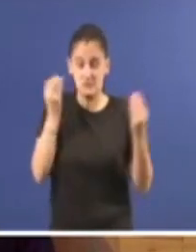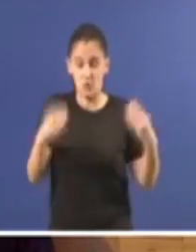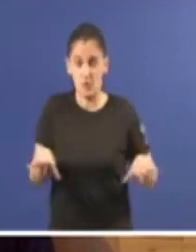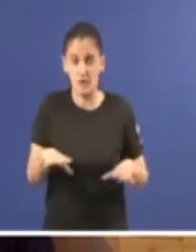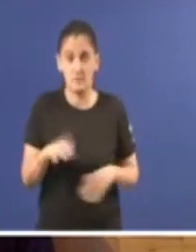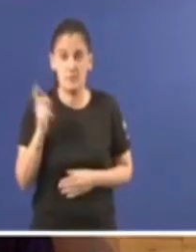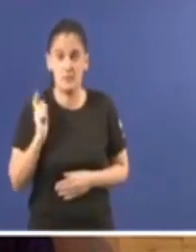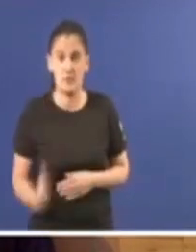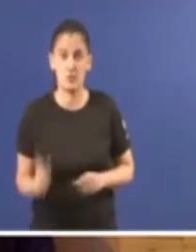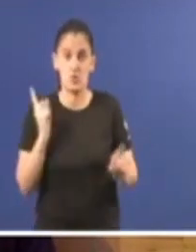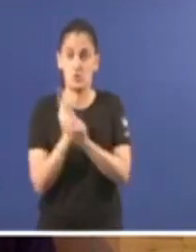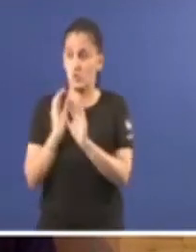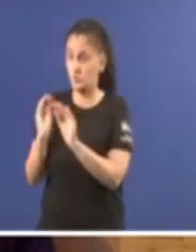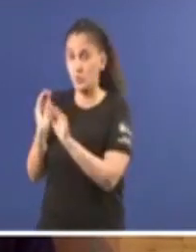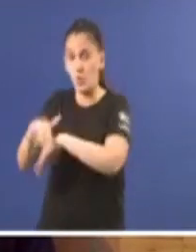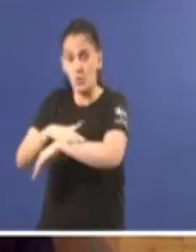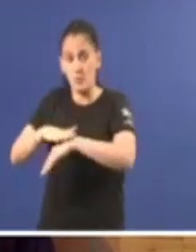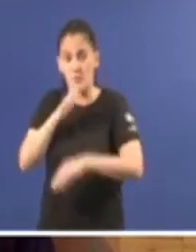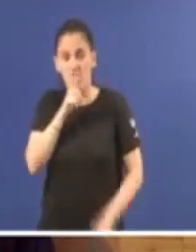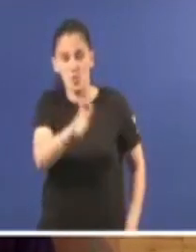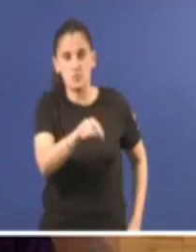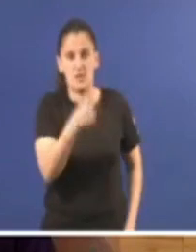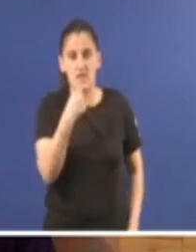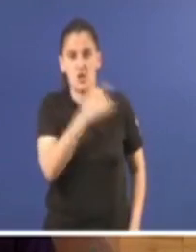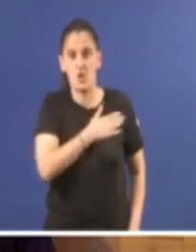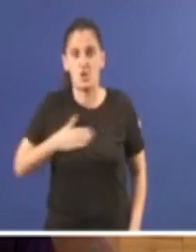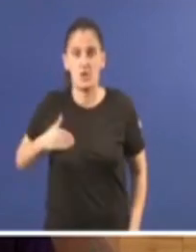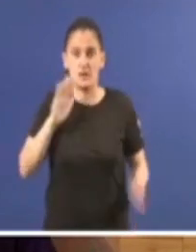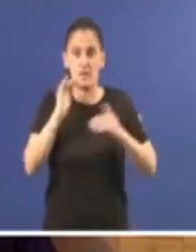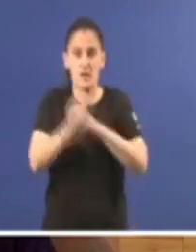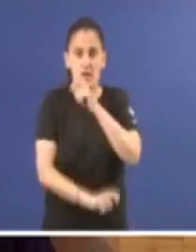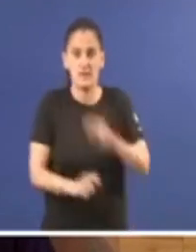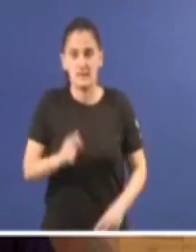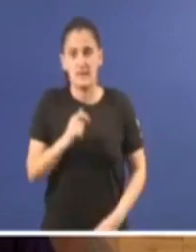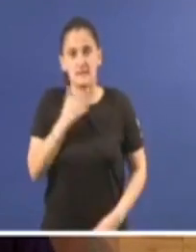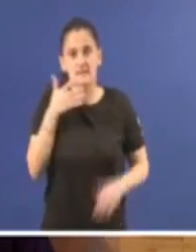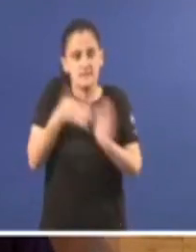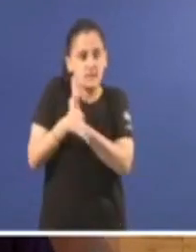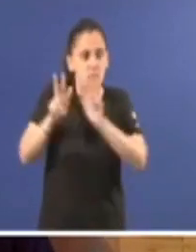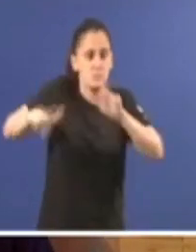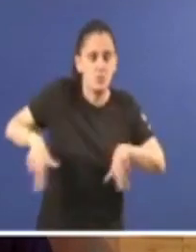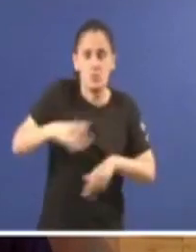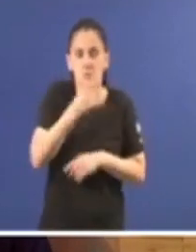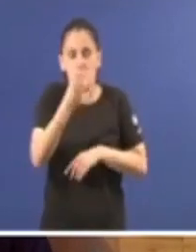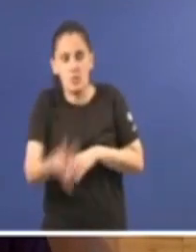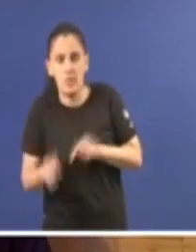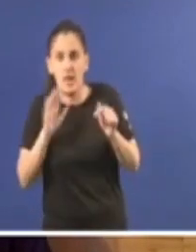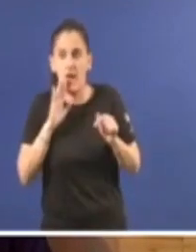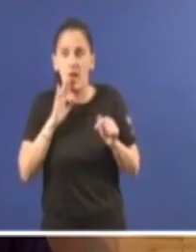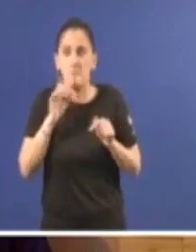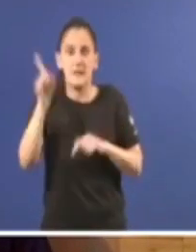desprestixiados polo seu goberno, que os acusa de non querer atender as persoas, e é absolutamente indecente esta